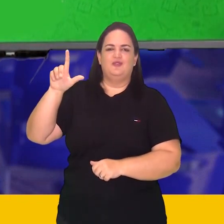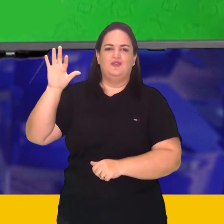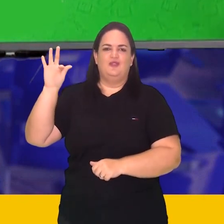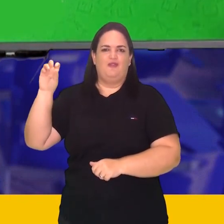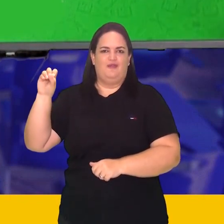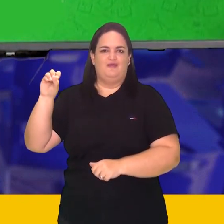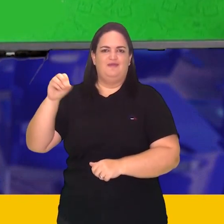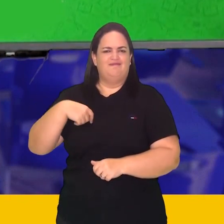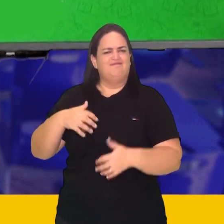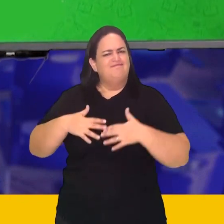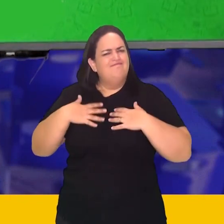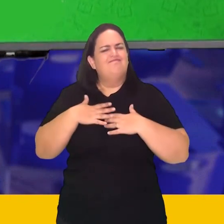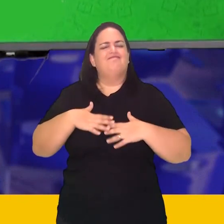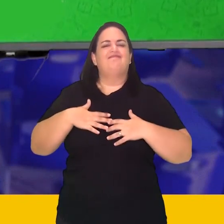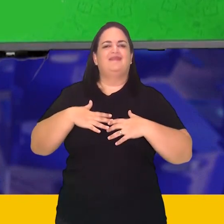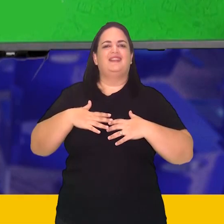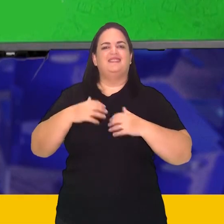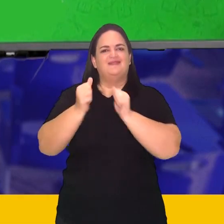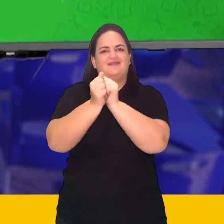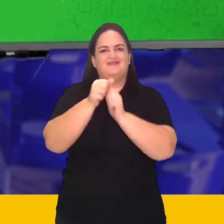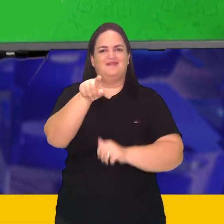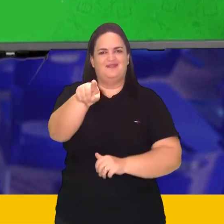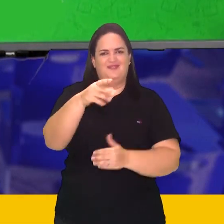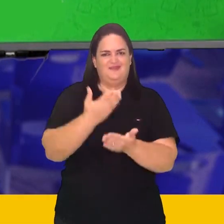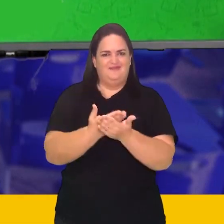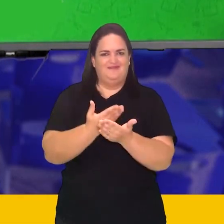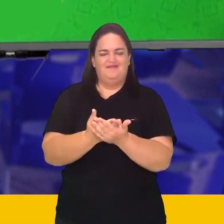vocês nesses estudos. Vamos lá?